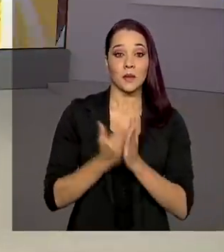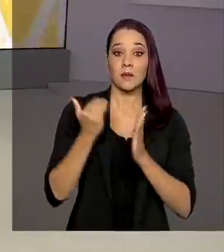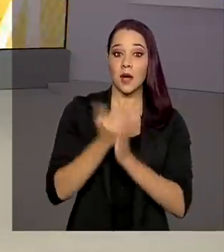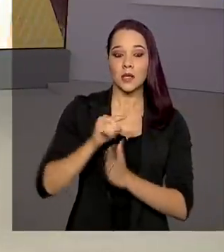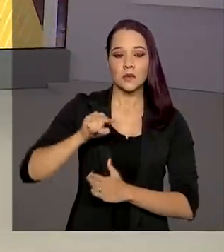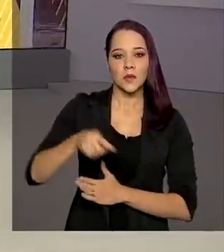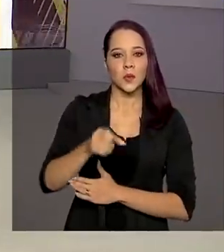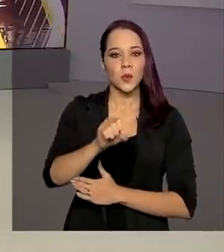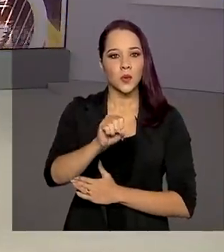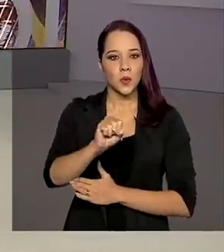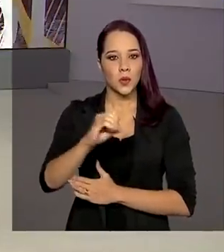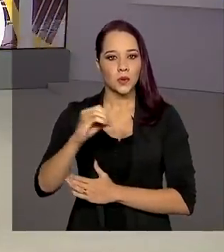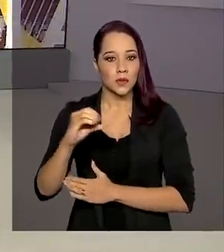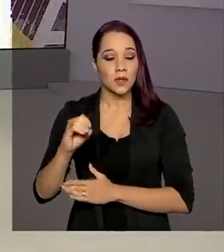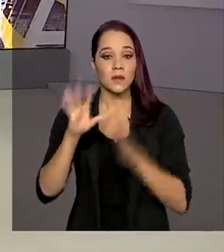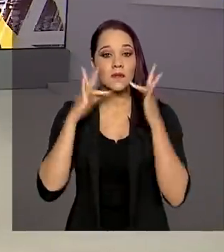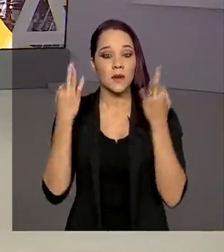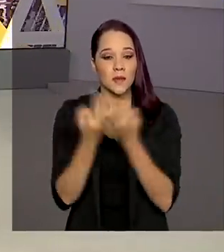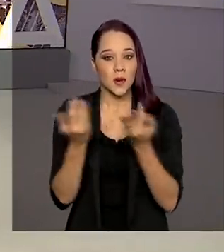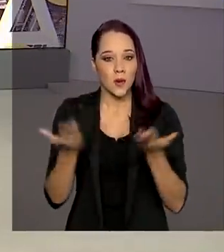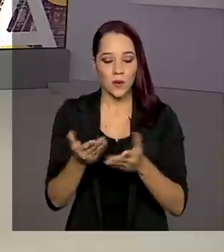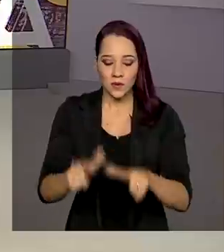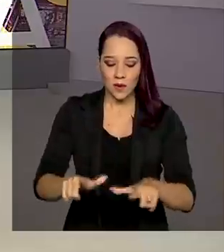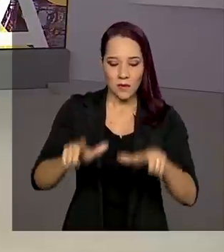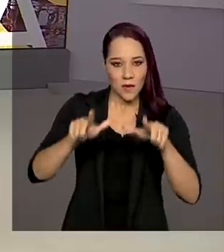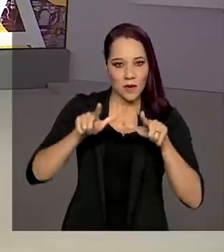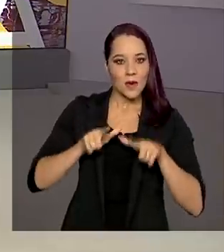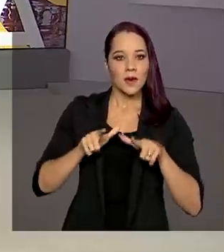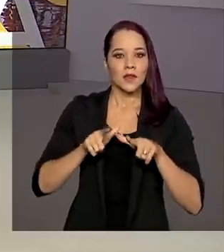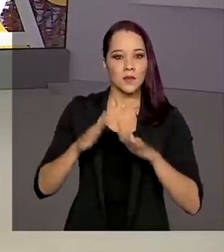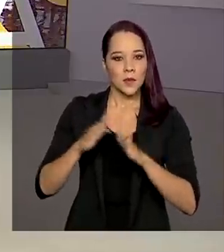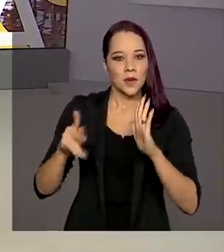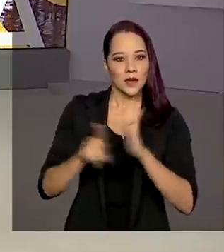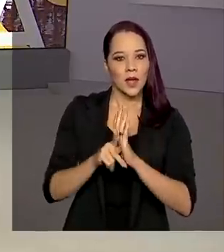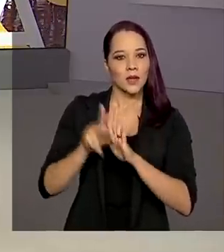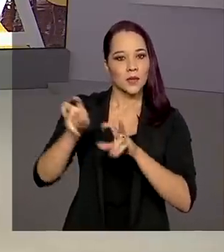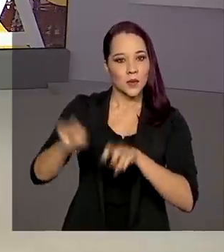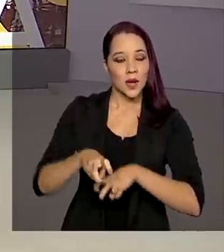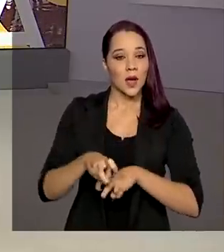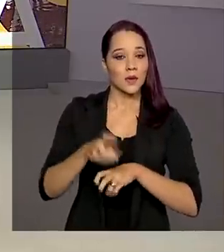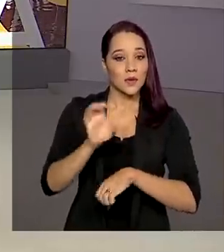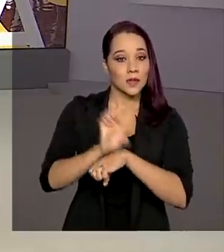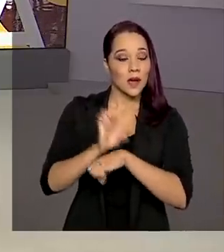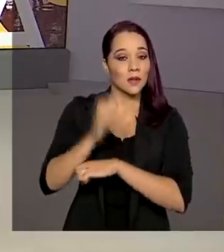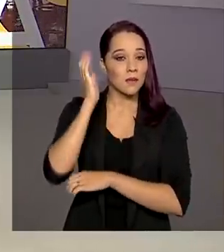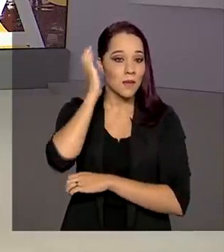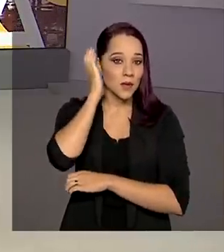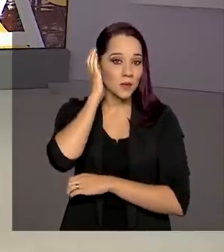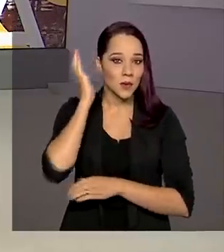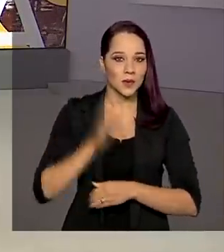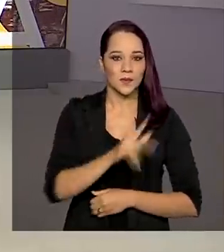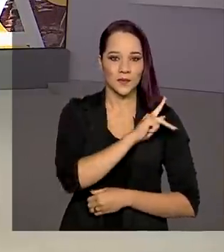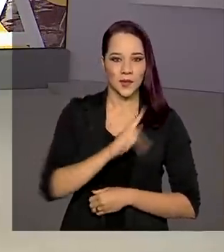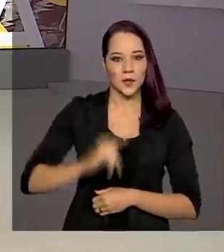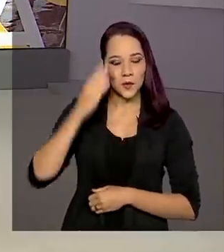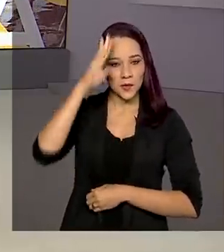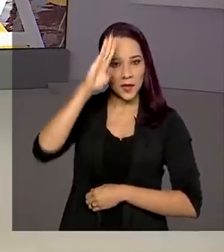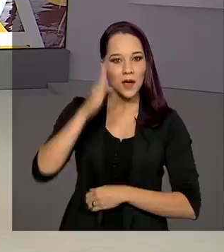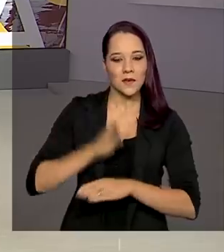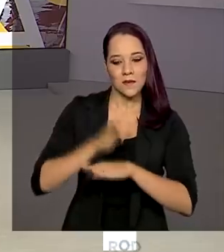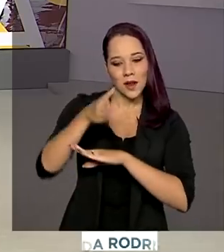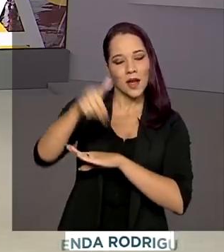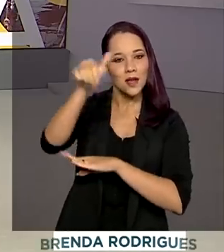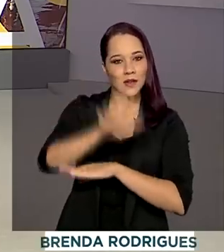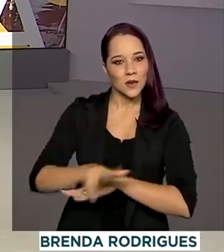1.800 famílias recebem o título de propriedade rural em Mato Grosso. O presidente Jair Bolsonaro vai hoje à região